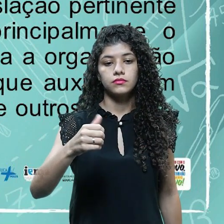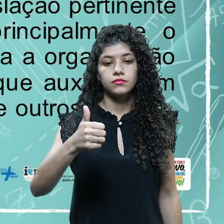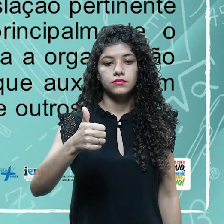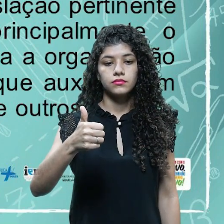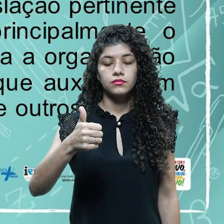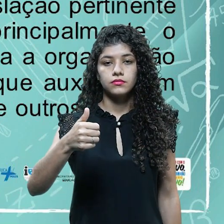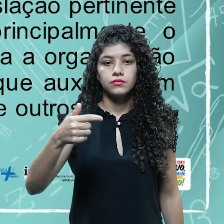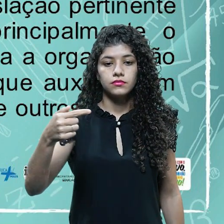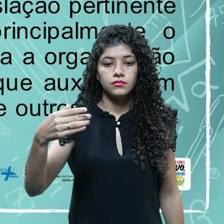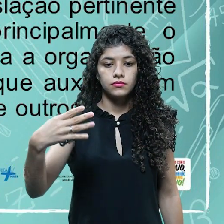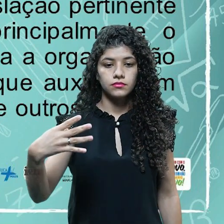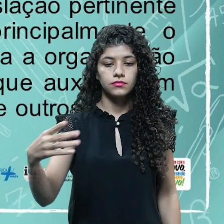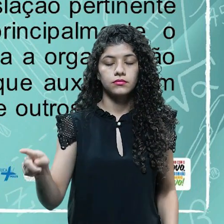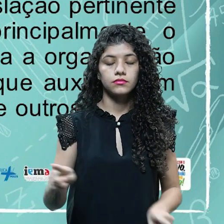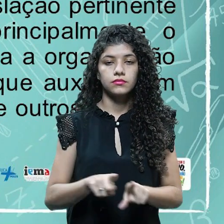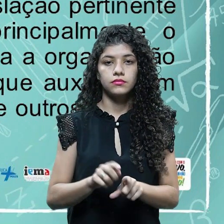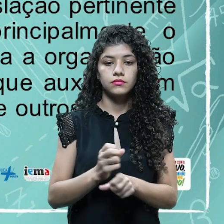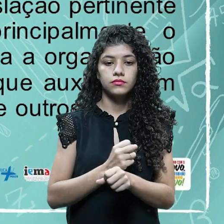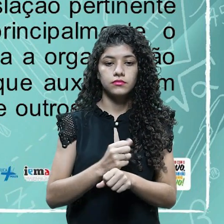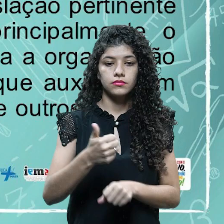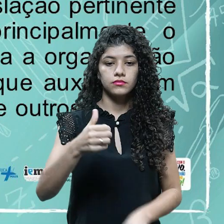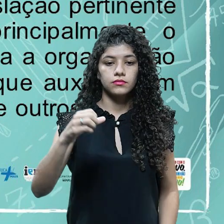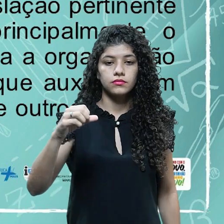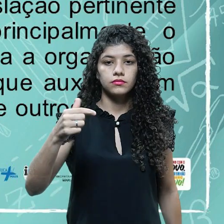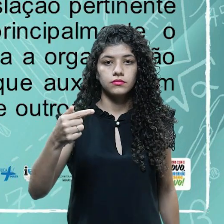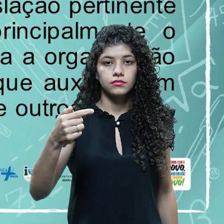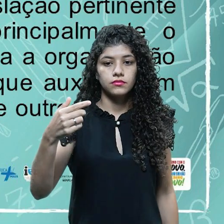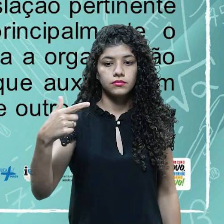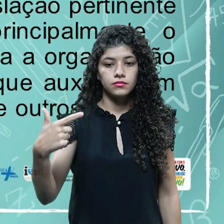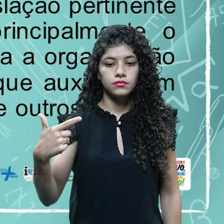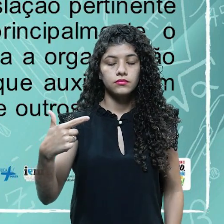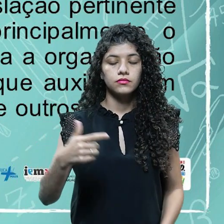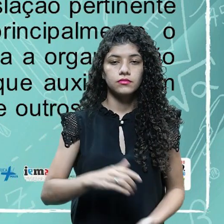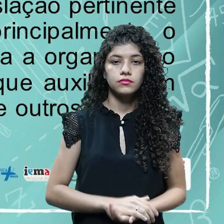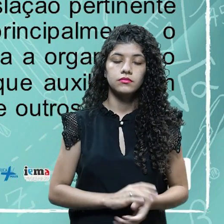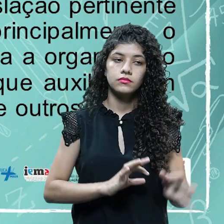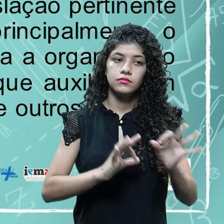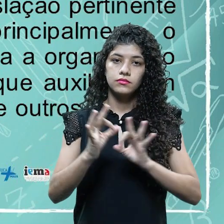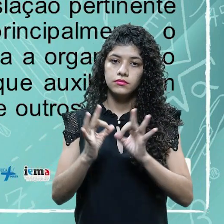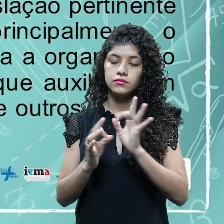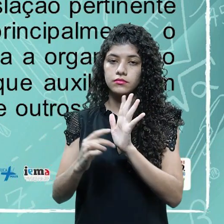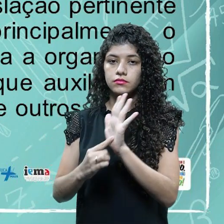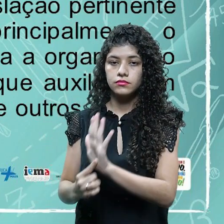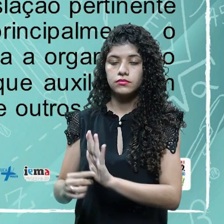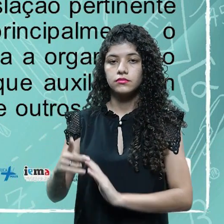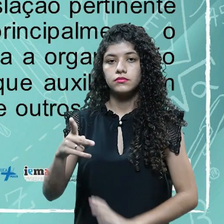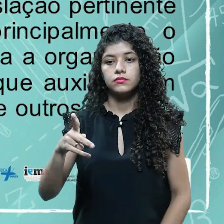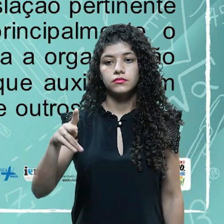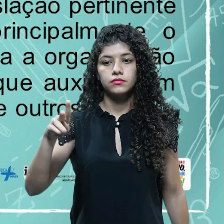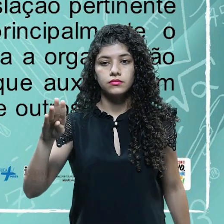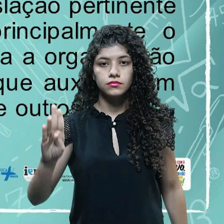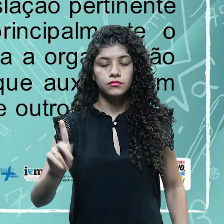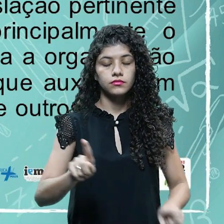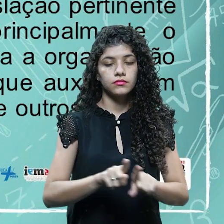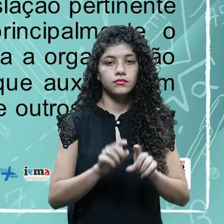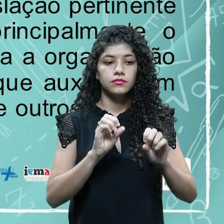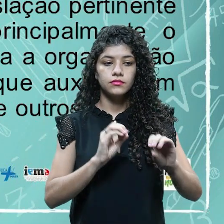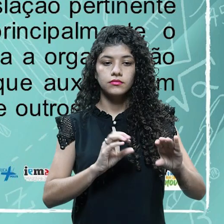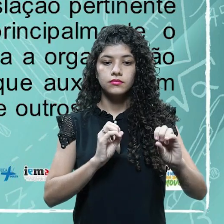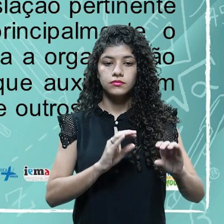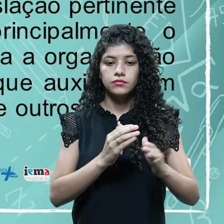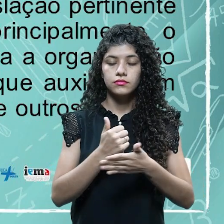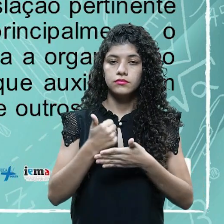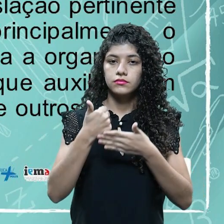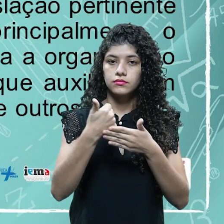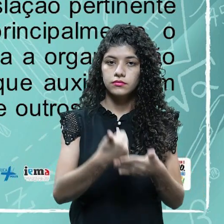Além das regras para a organização dos cerimoniais públicos, tem as orientações que auxiliam em eventos empresariais,